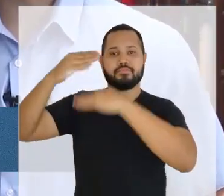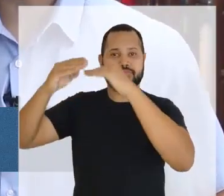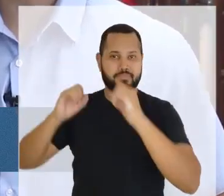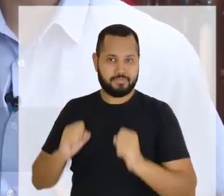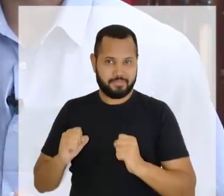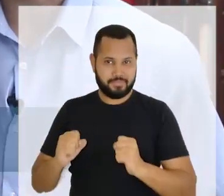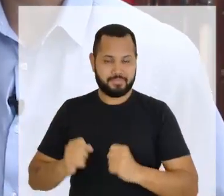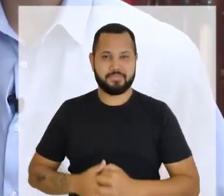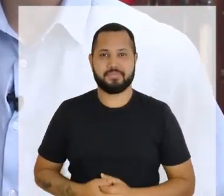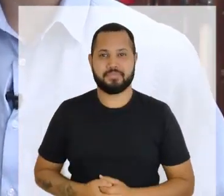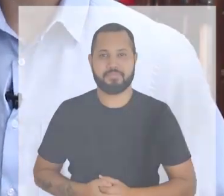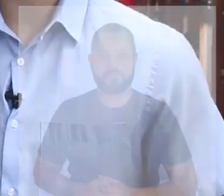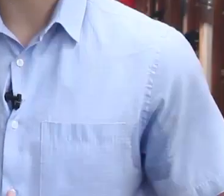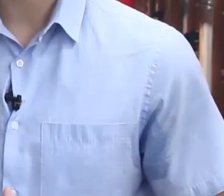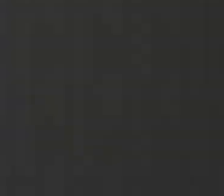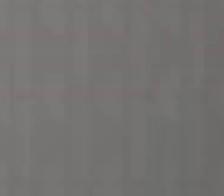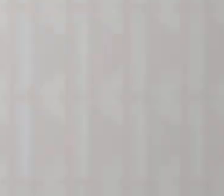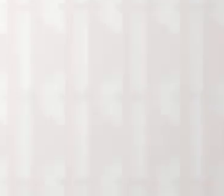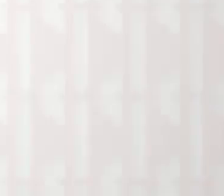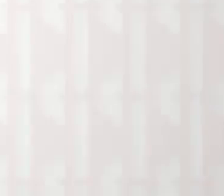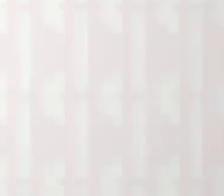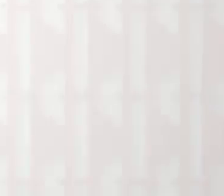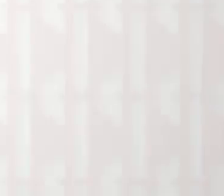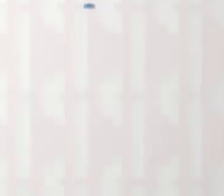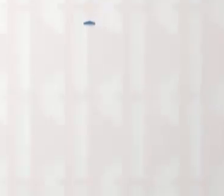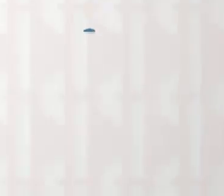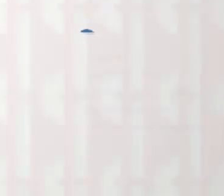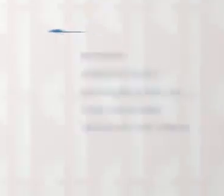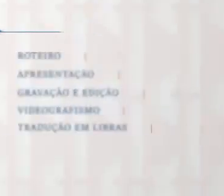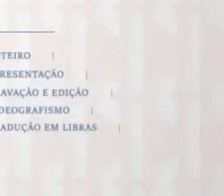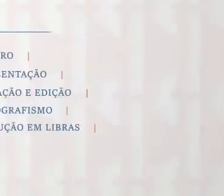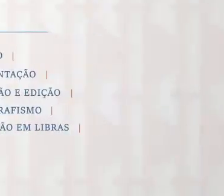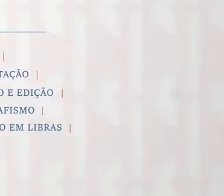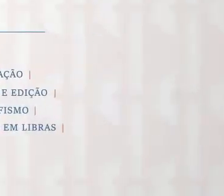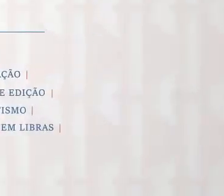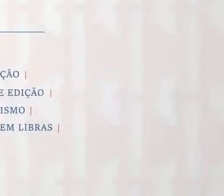intelectual da nossa universidade. Obrigado. Obrigado.